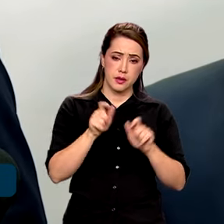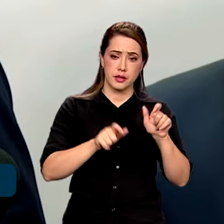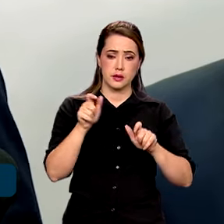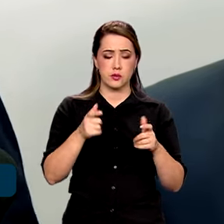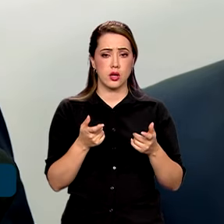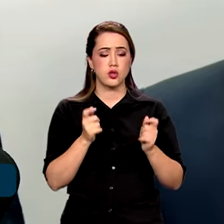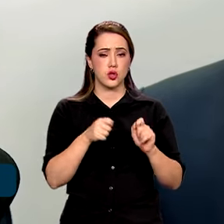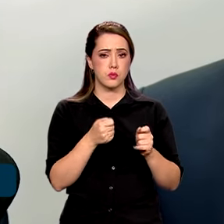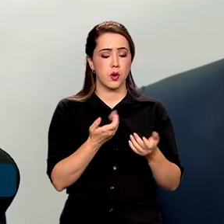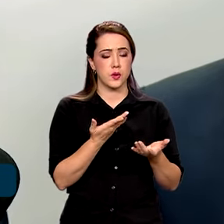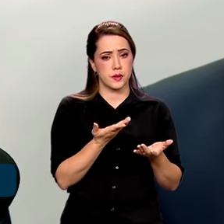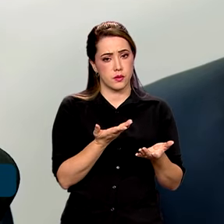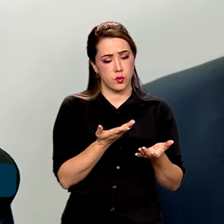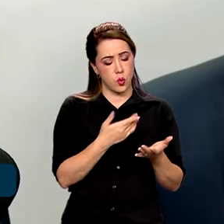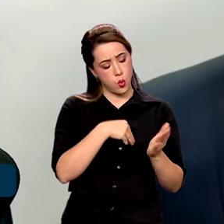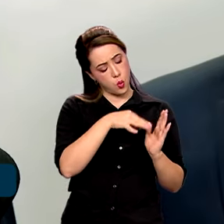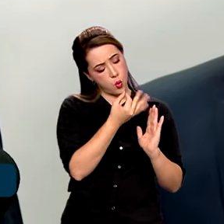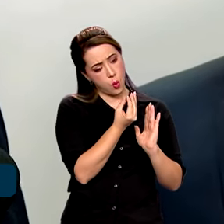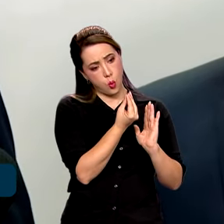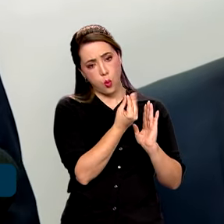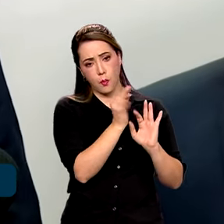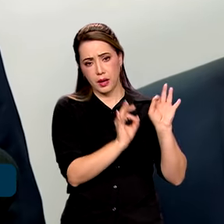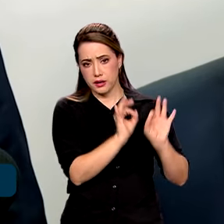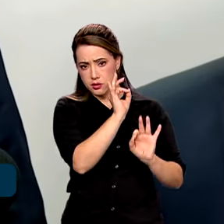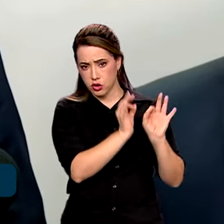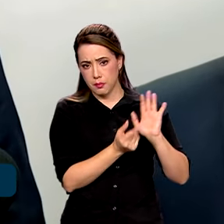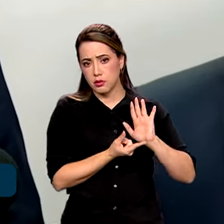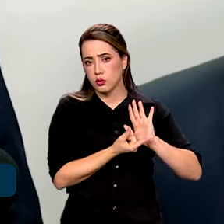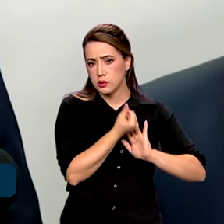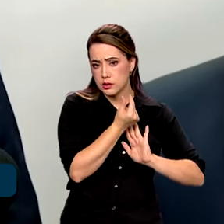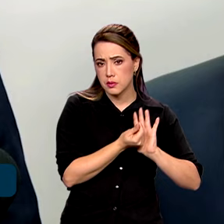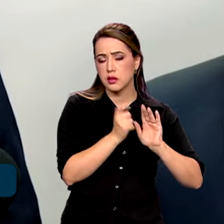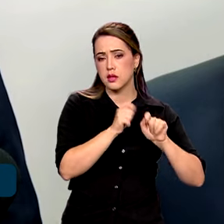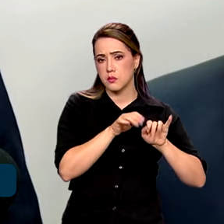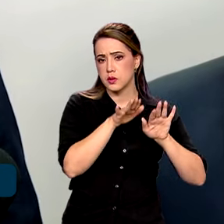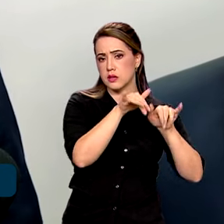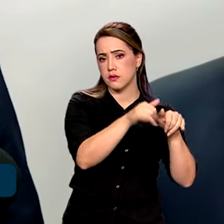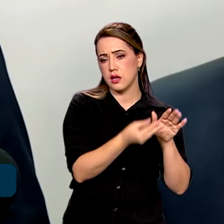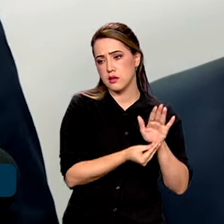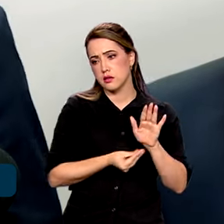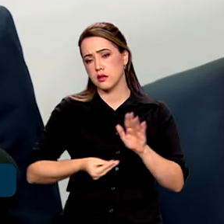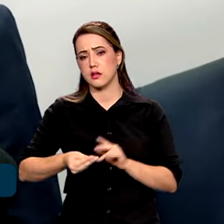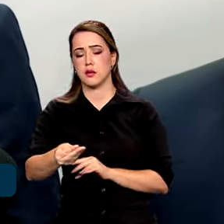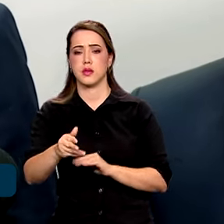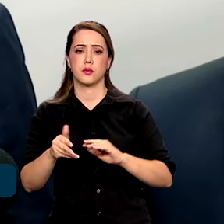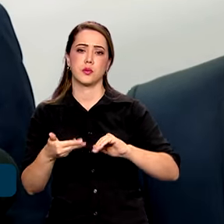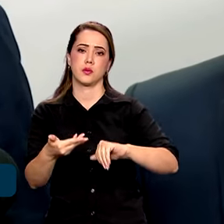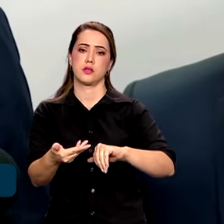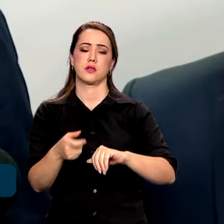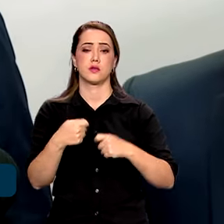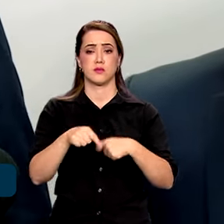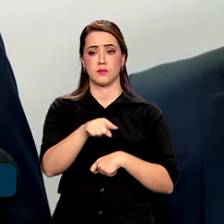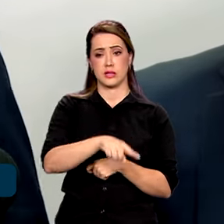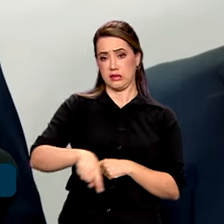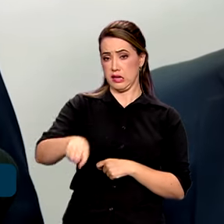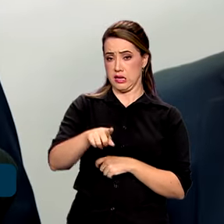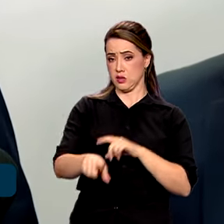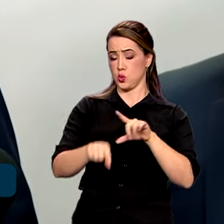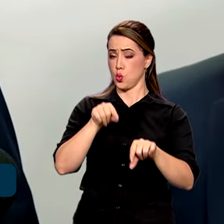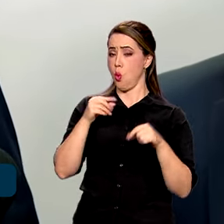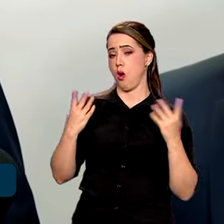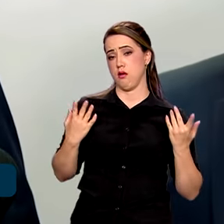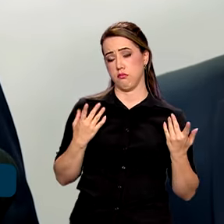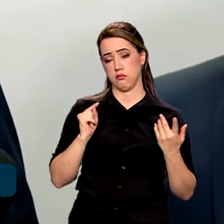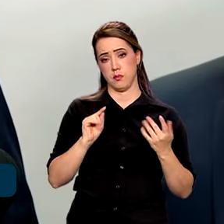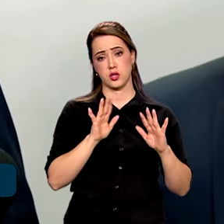orçamentária possa ser concluída e encaminhada para o Congresso. Nós dependemos dessa decisão para fechar